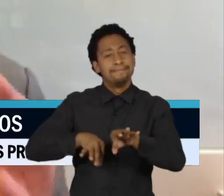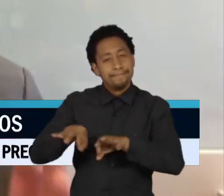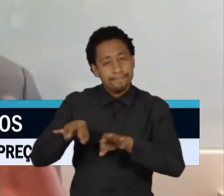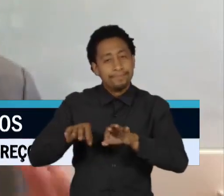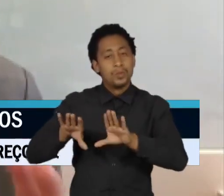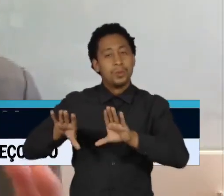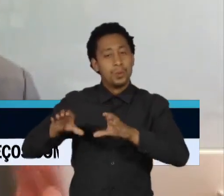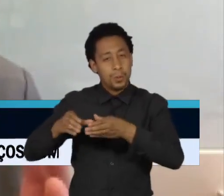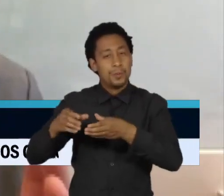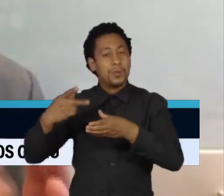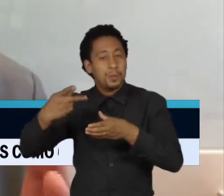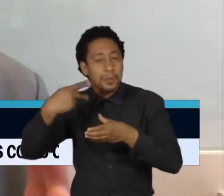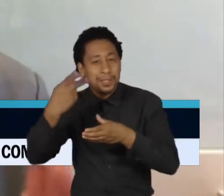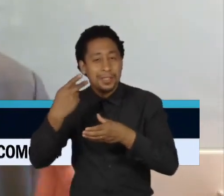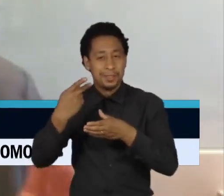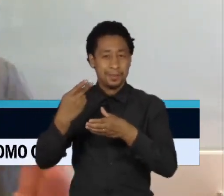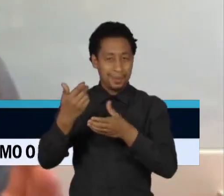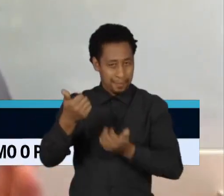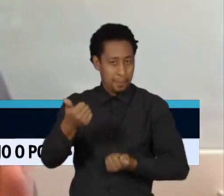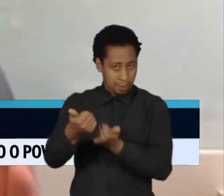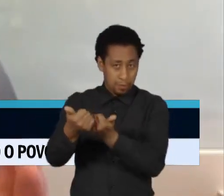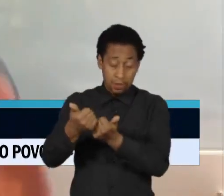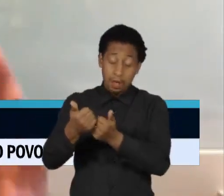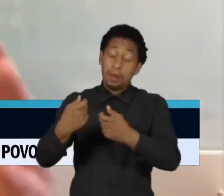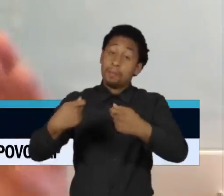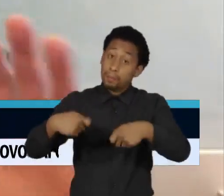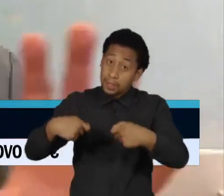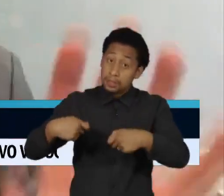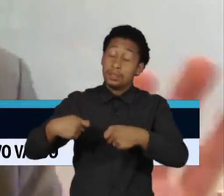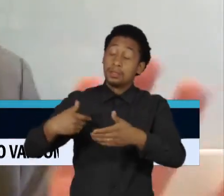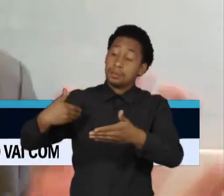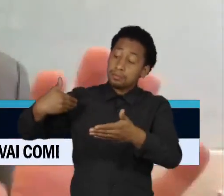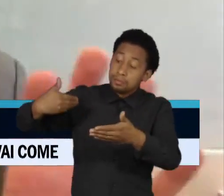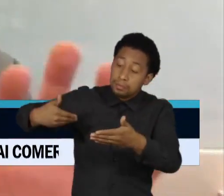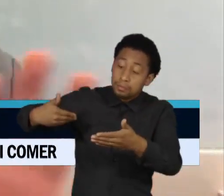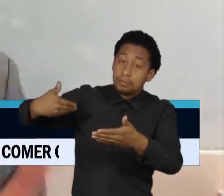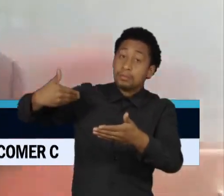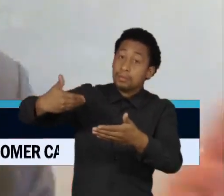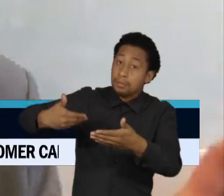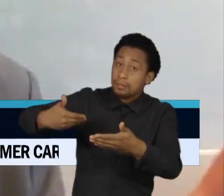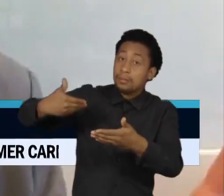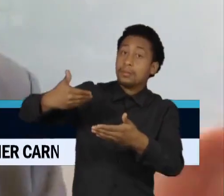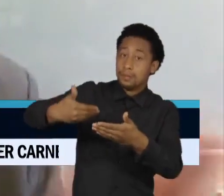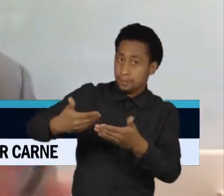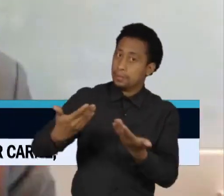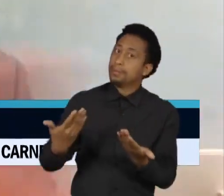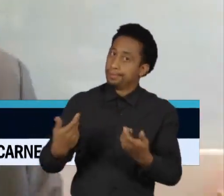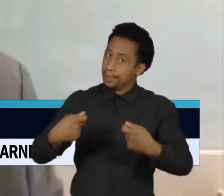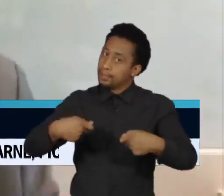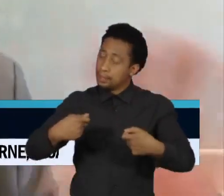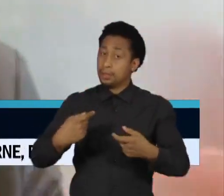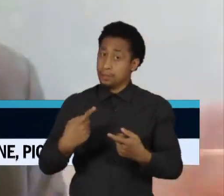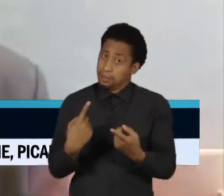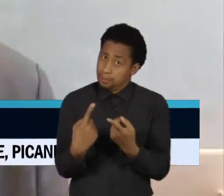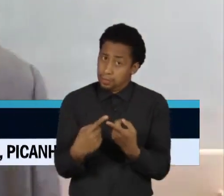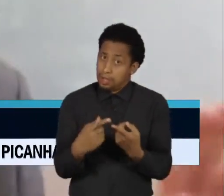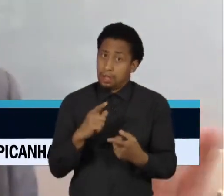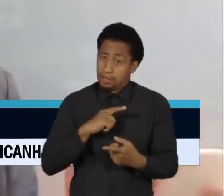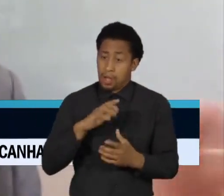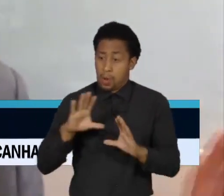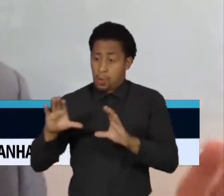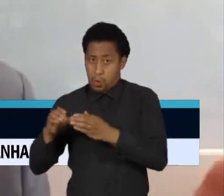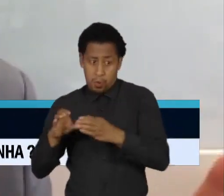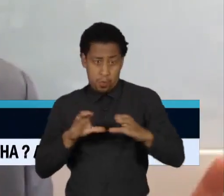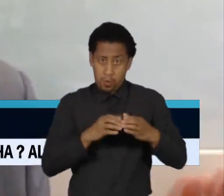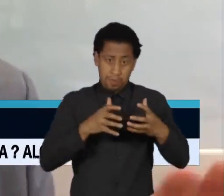é alguma coisa que é feita com o tempo. Então, de novo, você tem extremos que a gente sabe que não